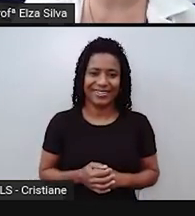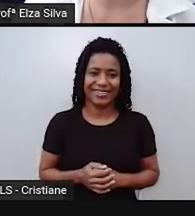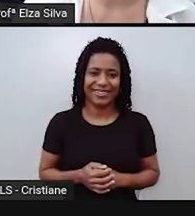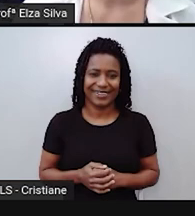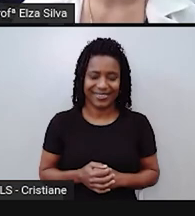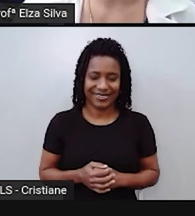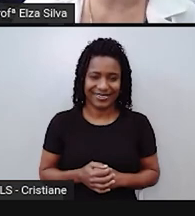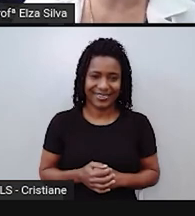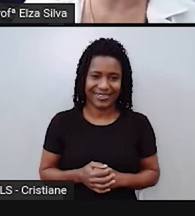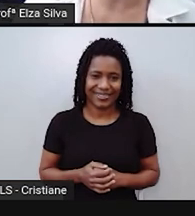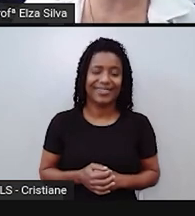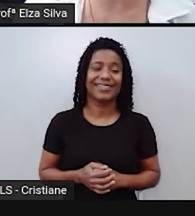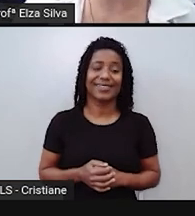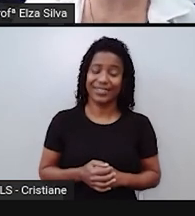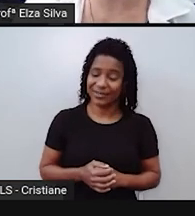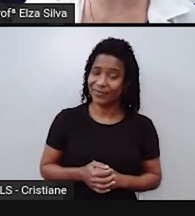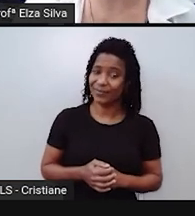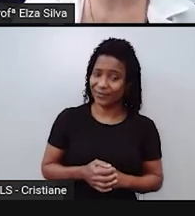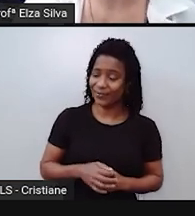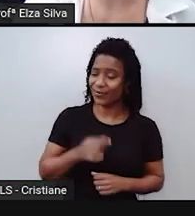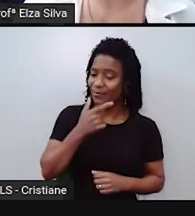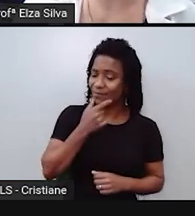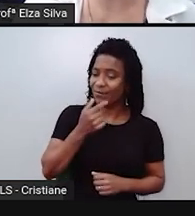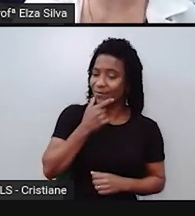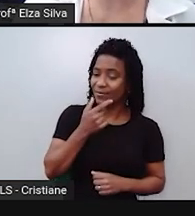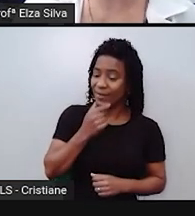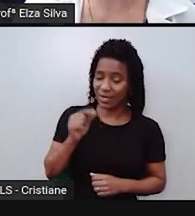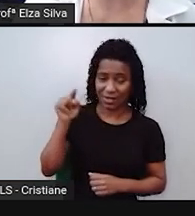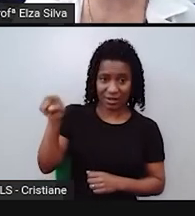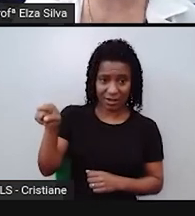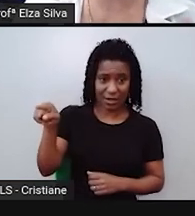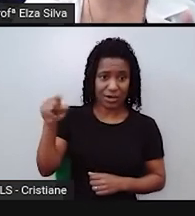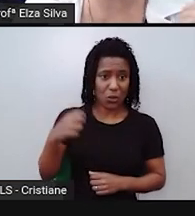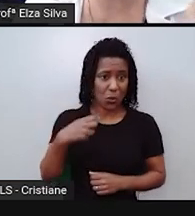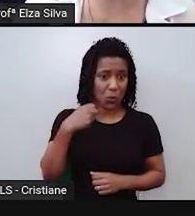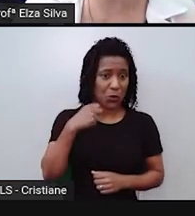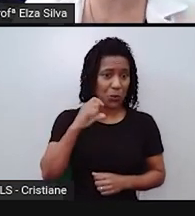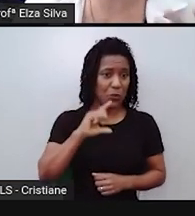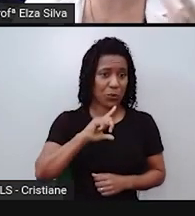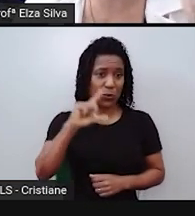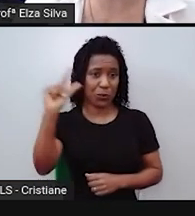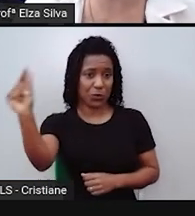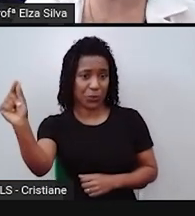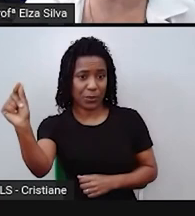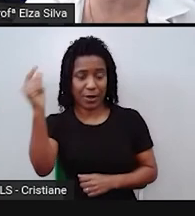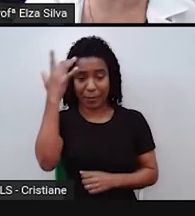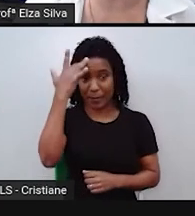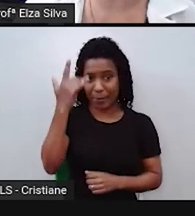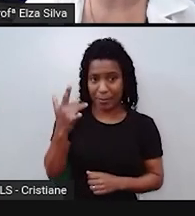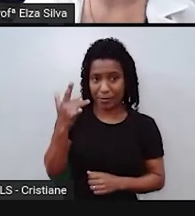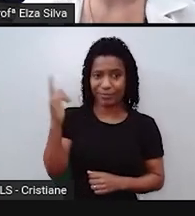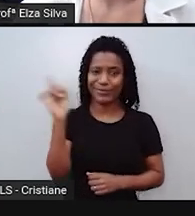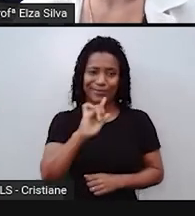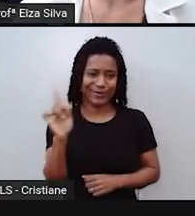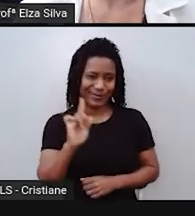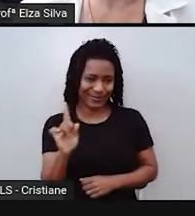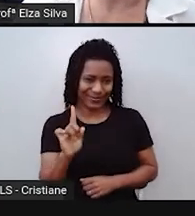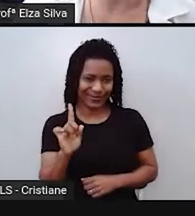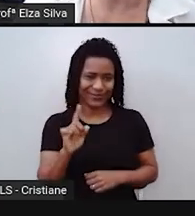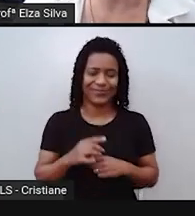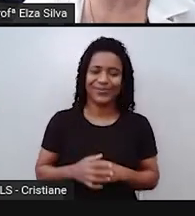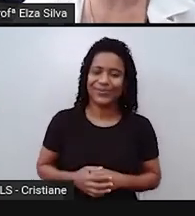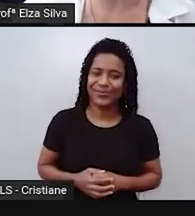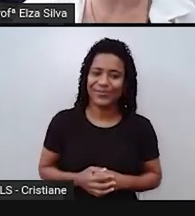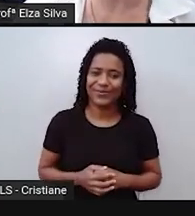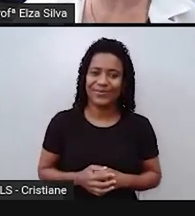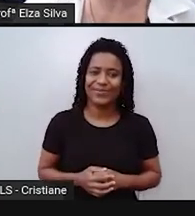tomorrow. Ele não vai partir amanhã. Não é sair amanhã. Nos deixar amanhã. E por